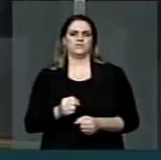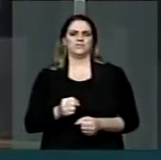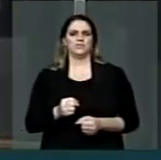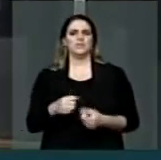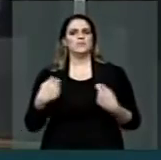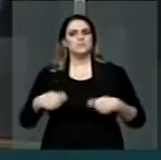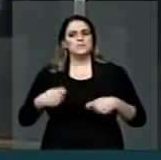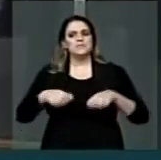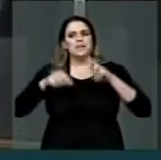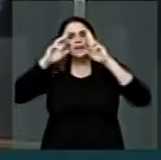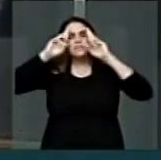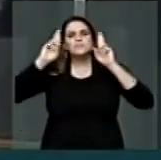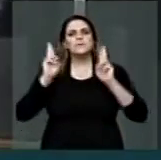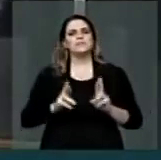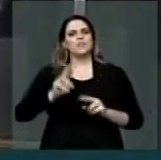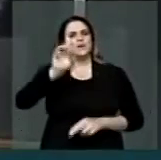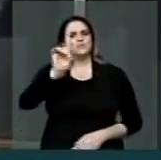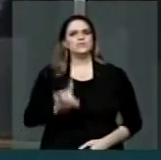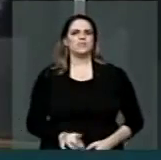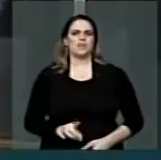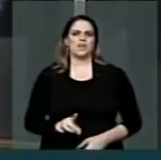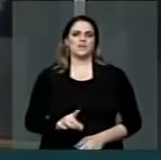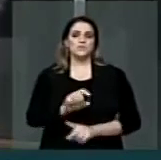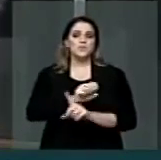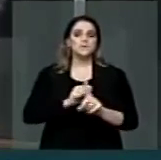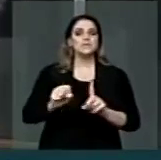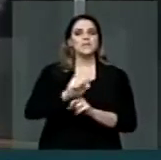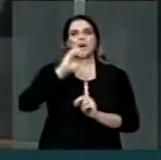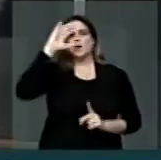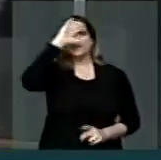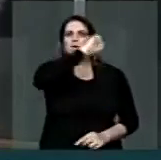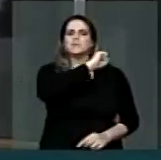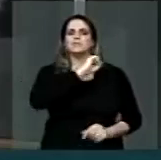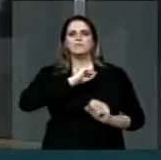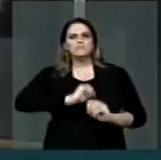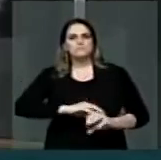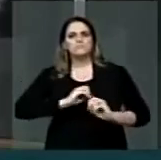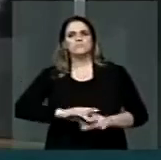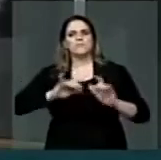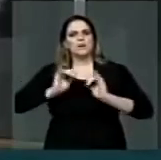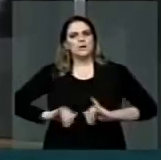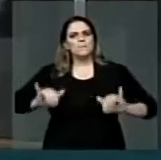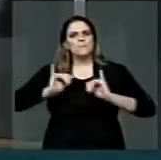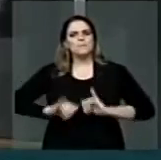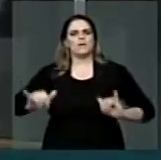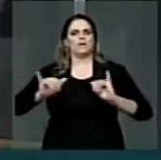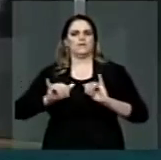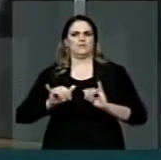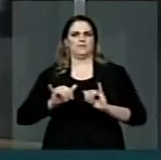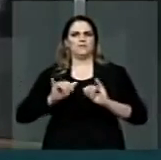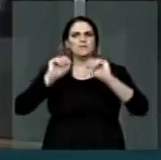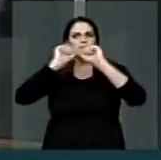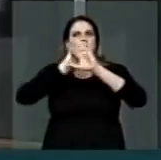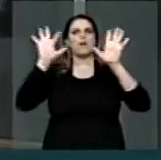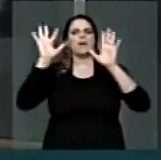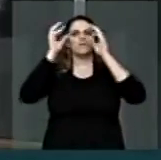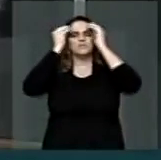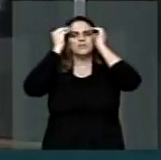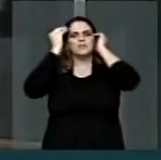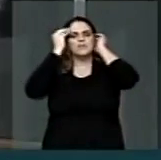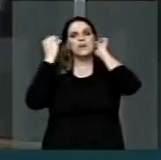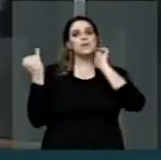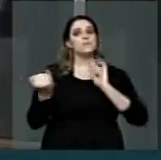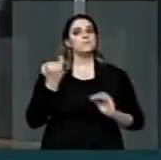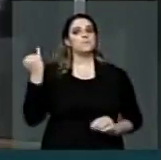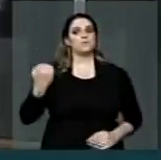direitos precisam ser inseridos na sociedade, através da educação, de campanhas educativas e elucidativas, da importância